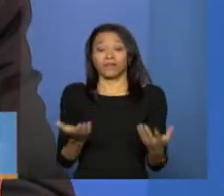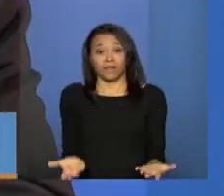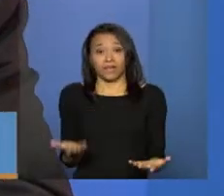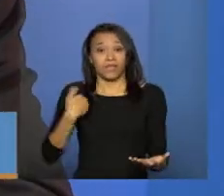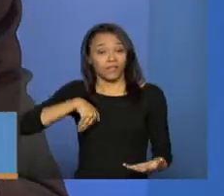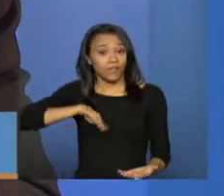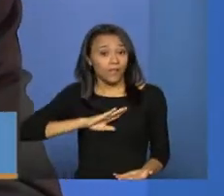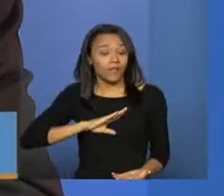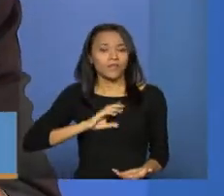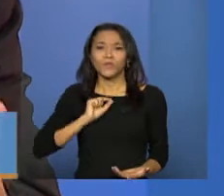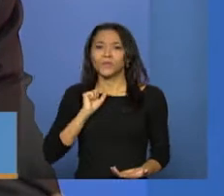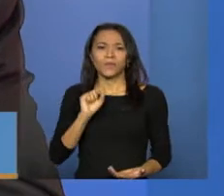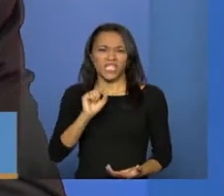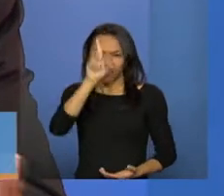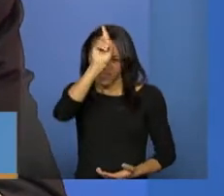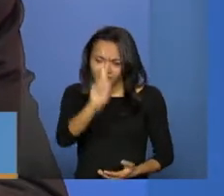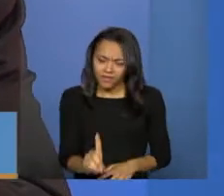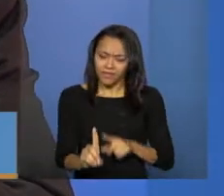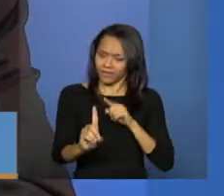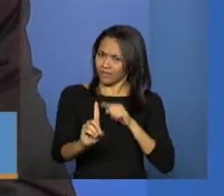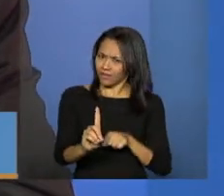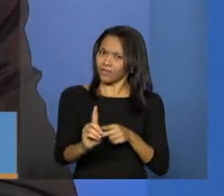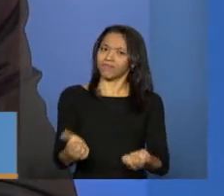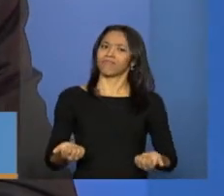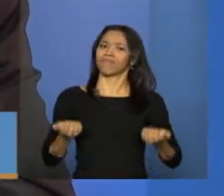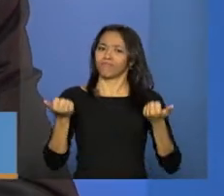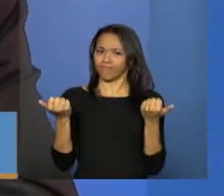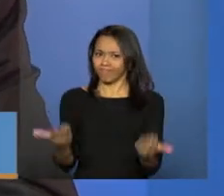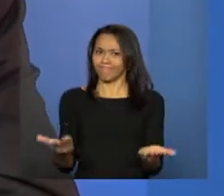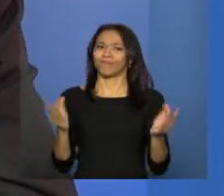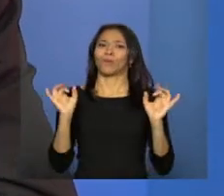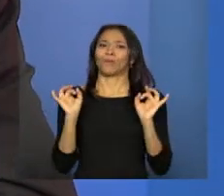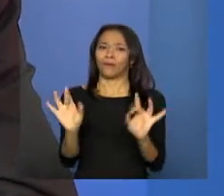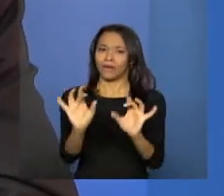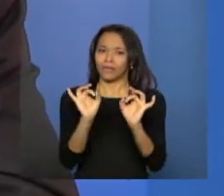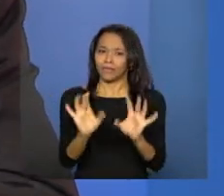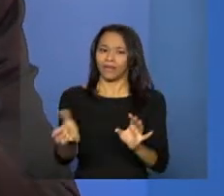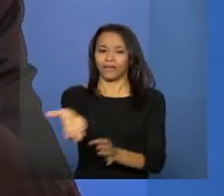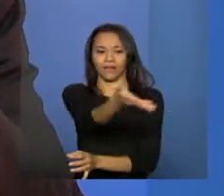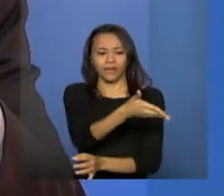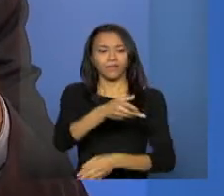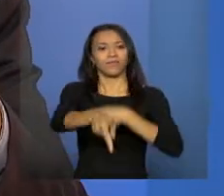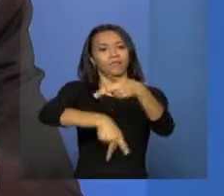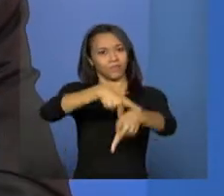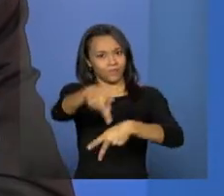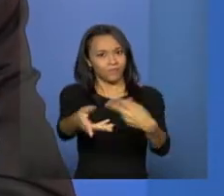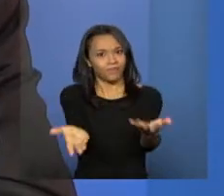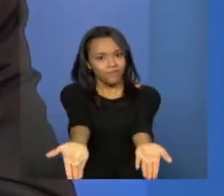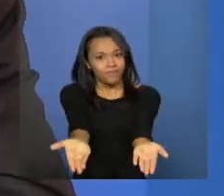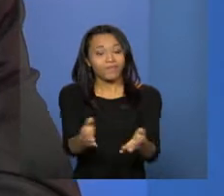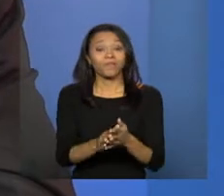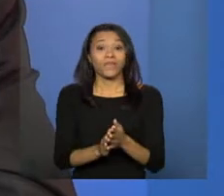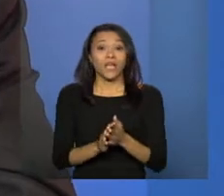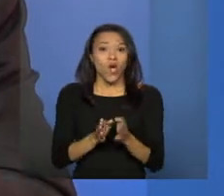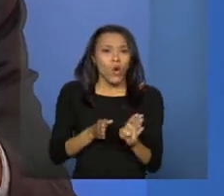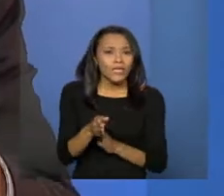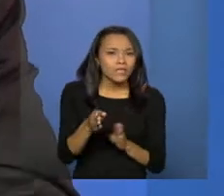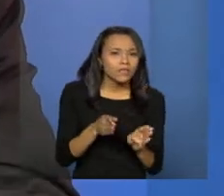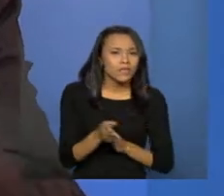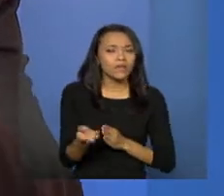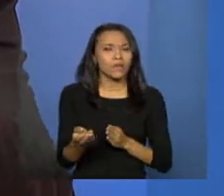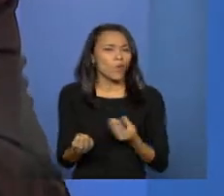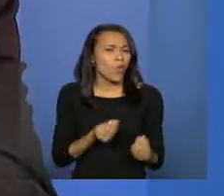fazer com que esse direito seja entregue com a qualidade que a população requer. Esta orientação técnica